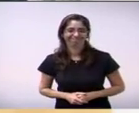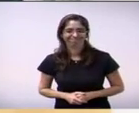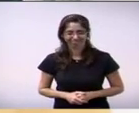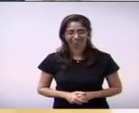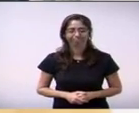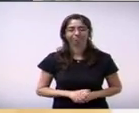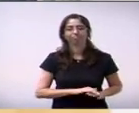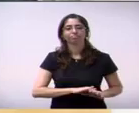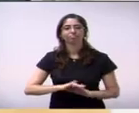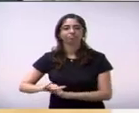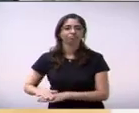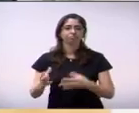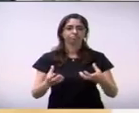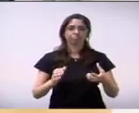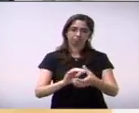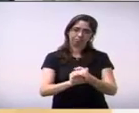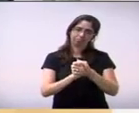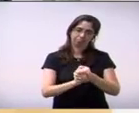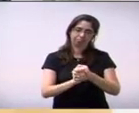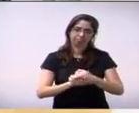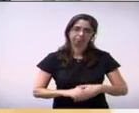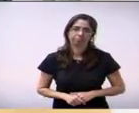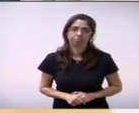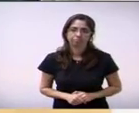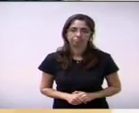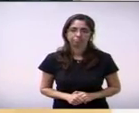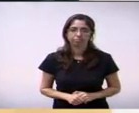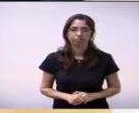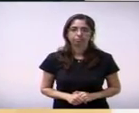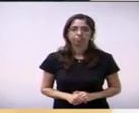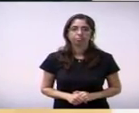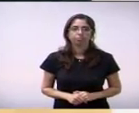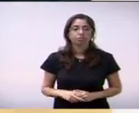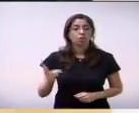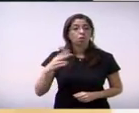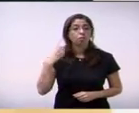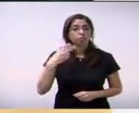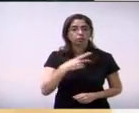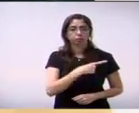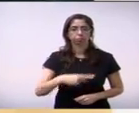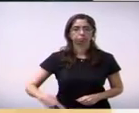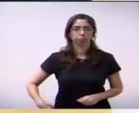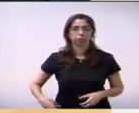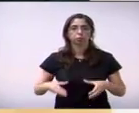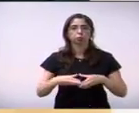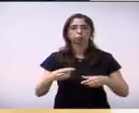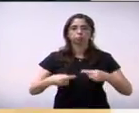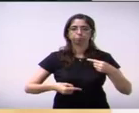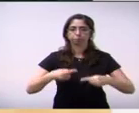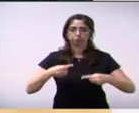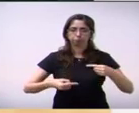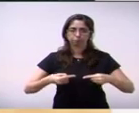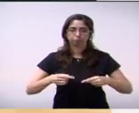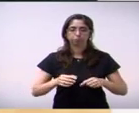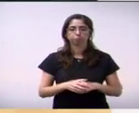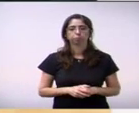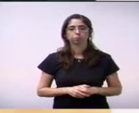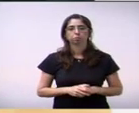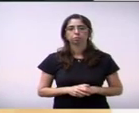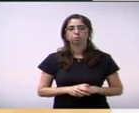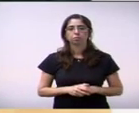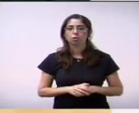quero parabenizar aqui os vereadores que são presidentes de partidos que montaram as suas